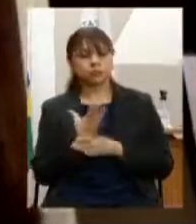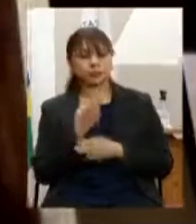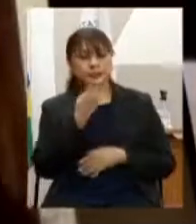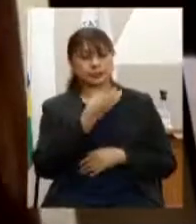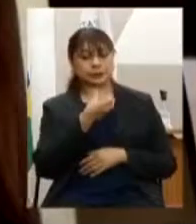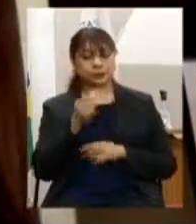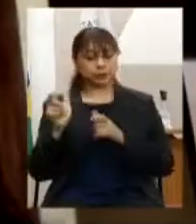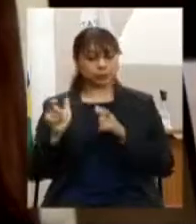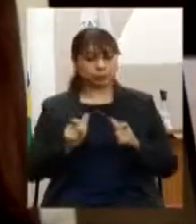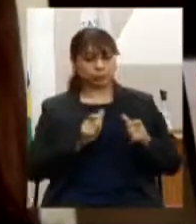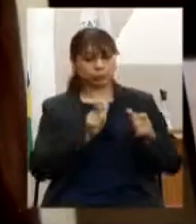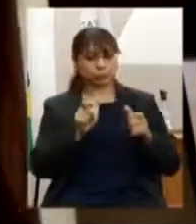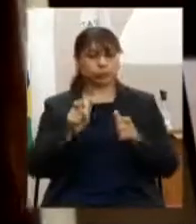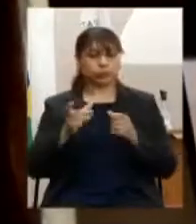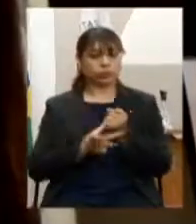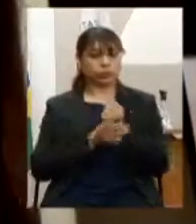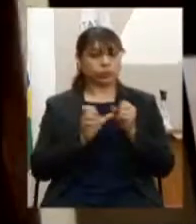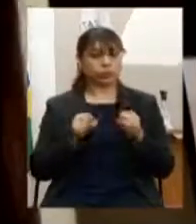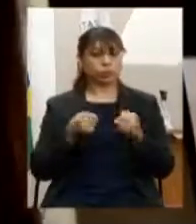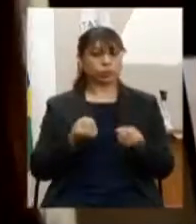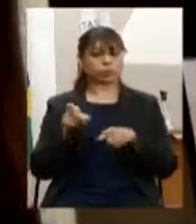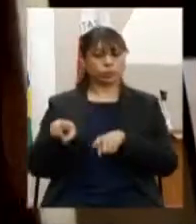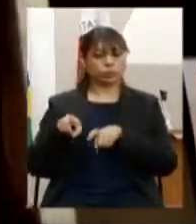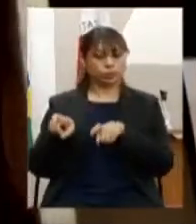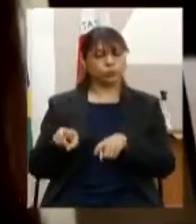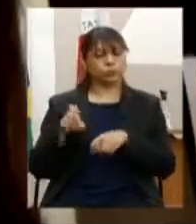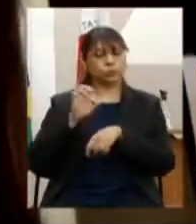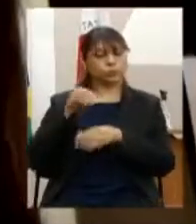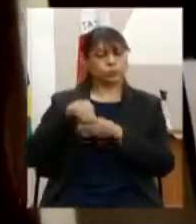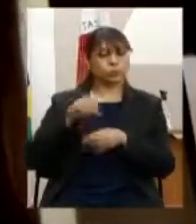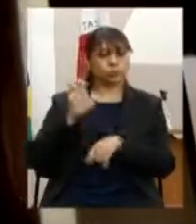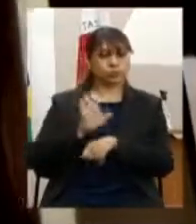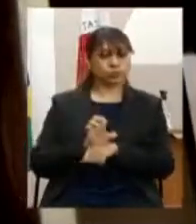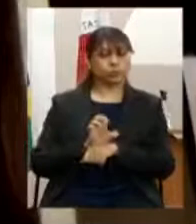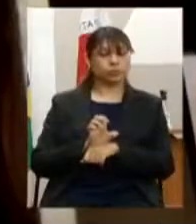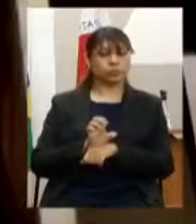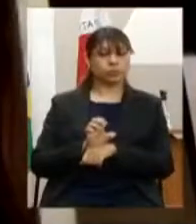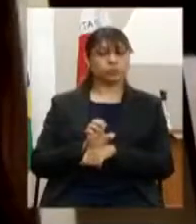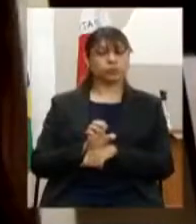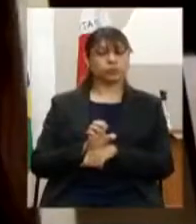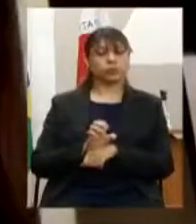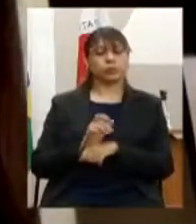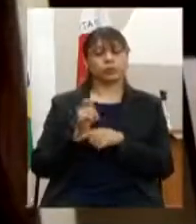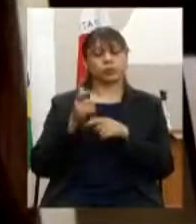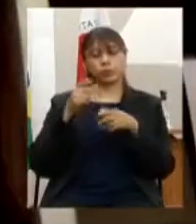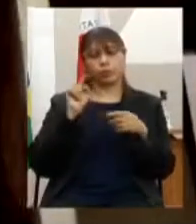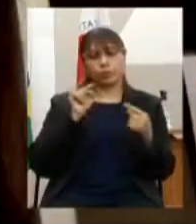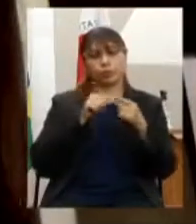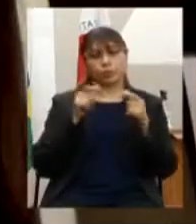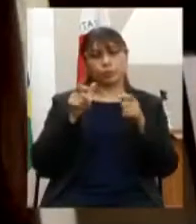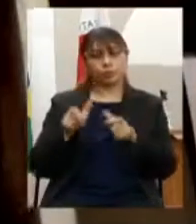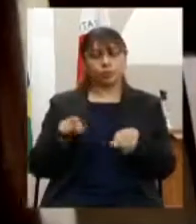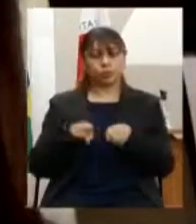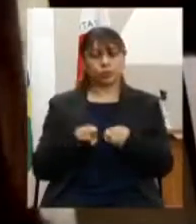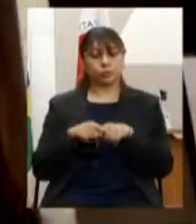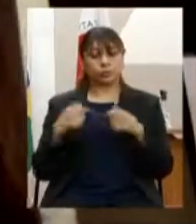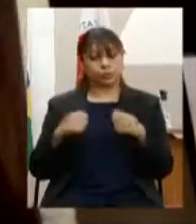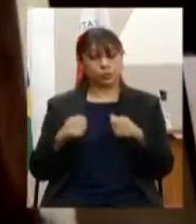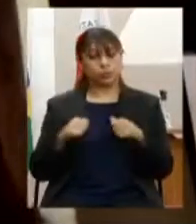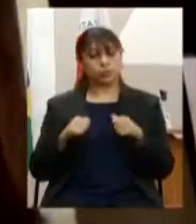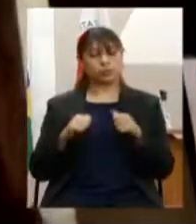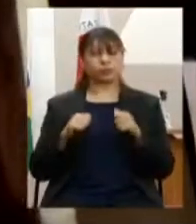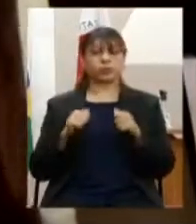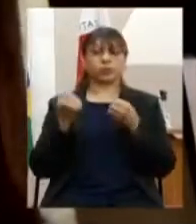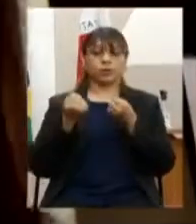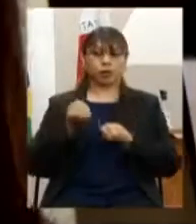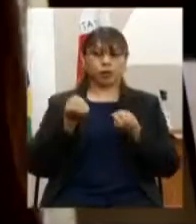unidades de segurança rural no estado já previstas na meta física da ação com viaturas 4x4